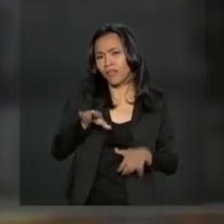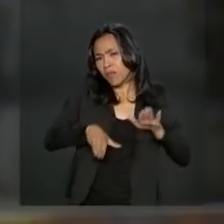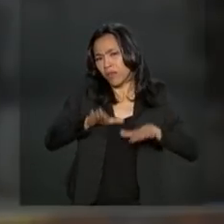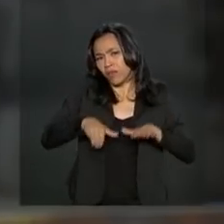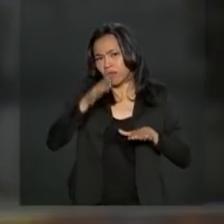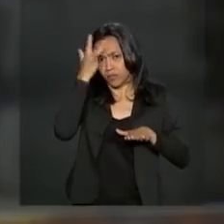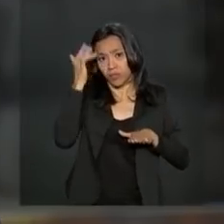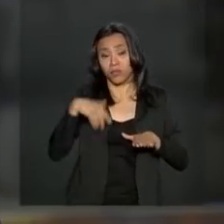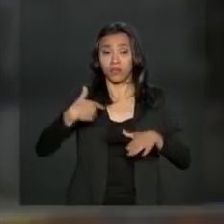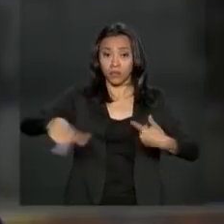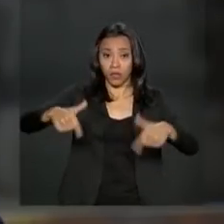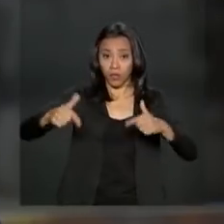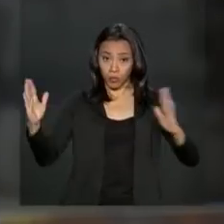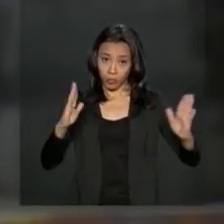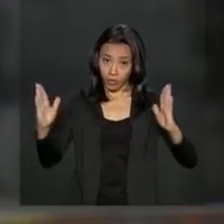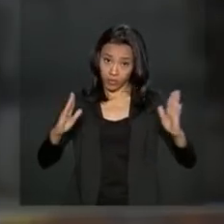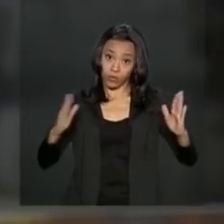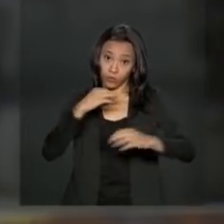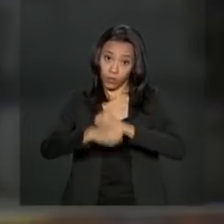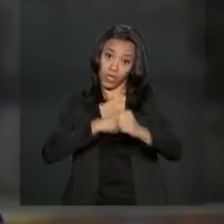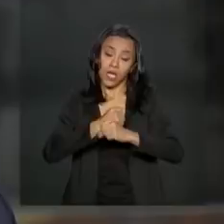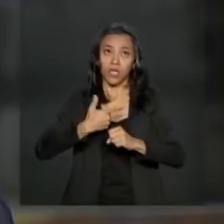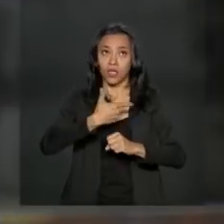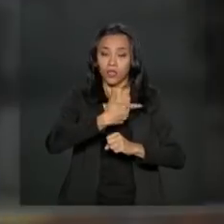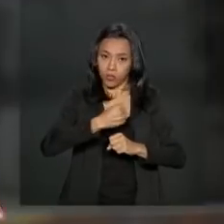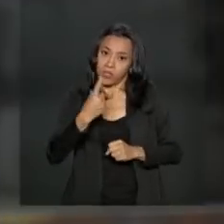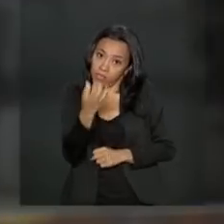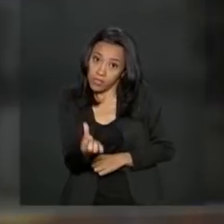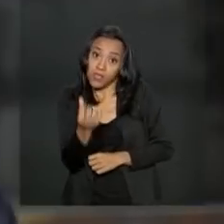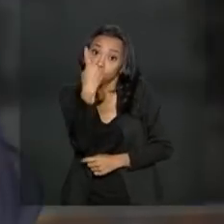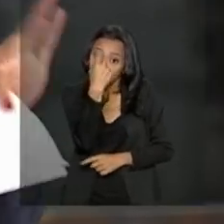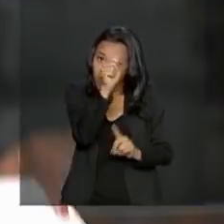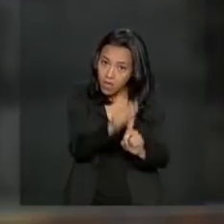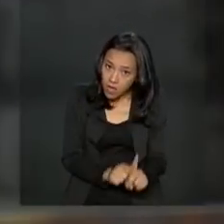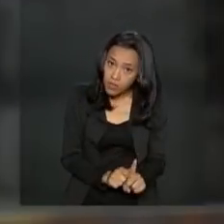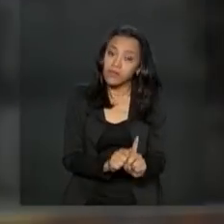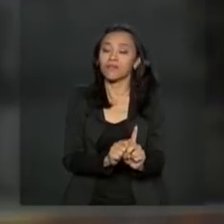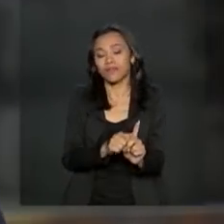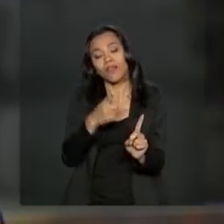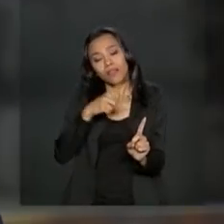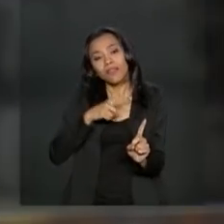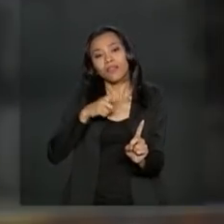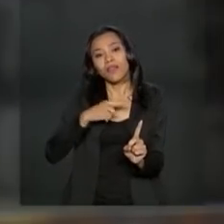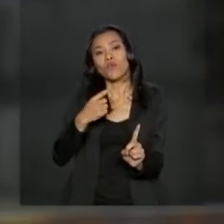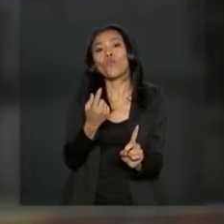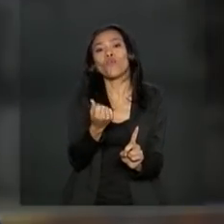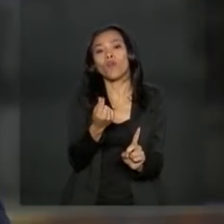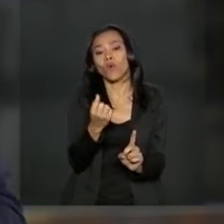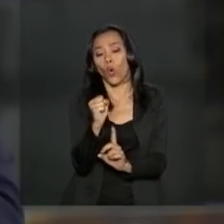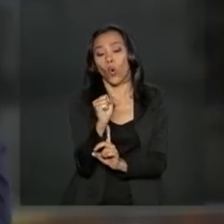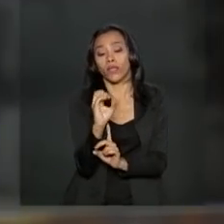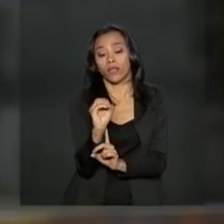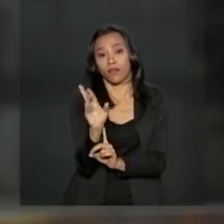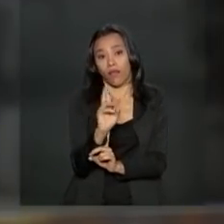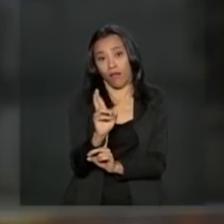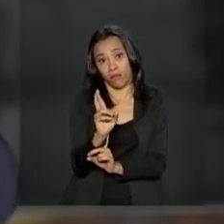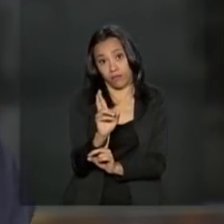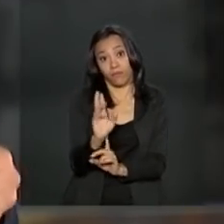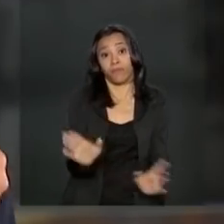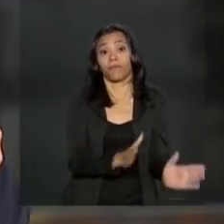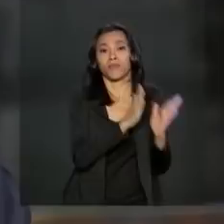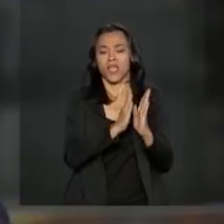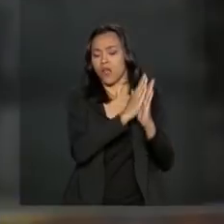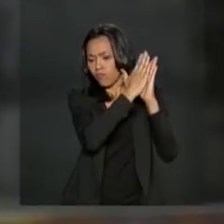pessoa trabalhou naquele ano. Se em 2016 ela trabalhou pelo menos um mês, ela recebe o valor mínimo, que é de R$ 80,00. Agora, quem trabalhou durante